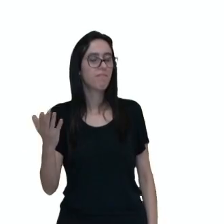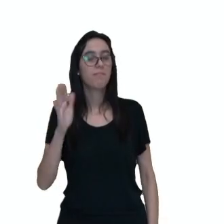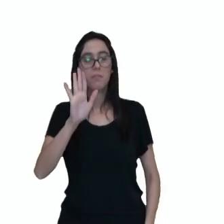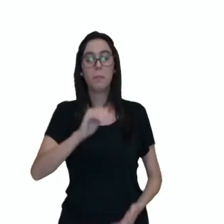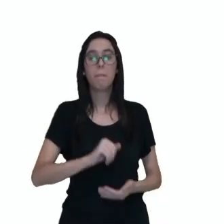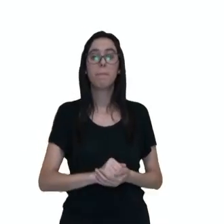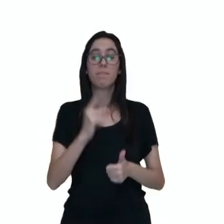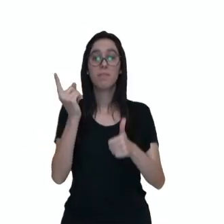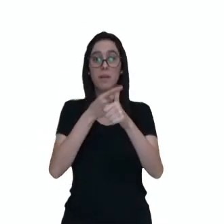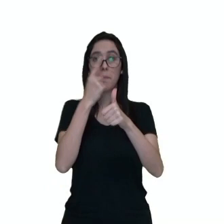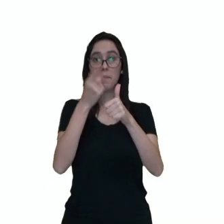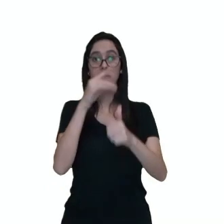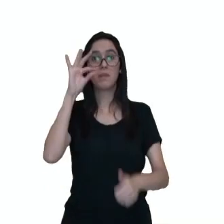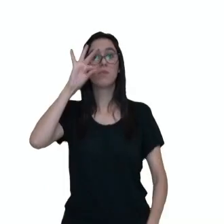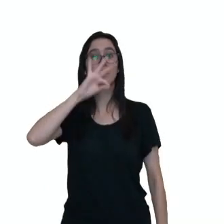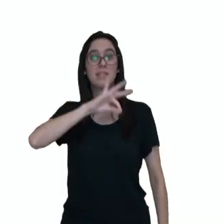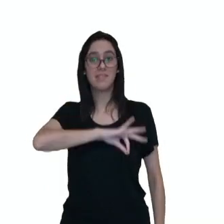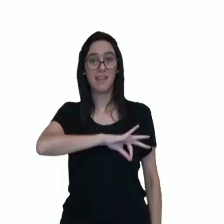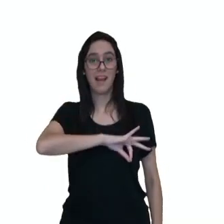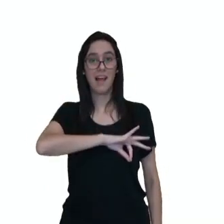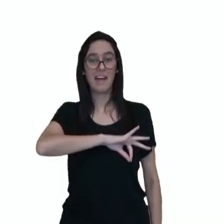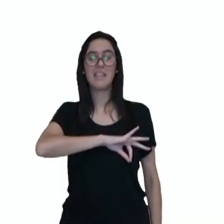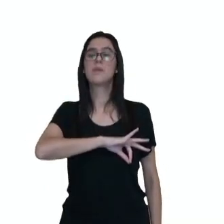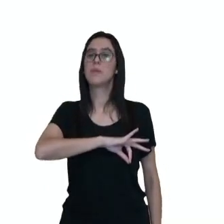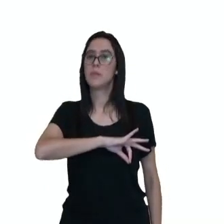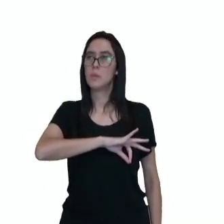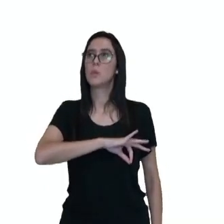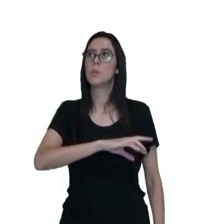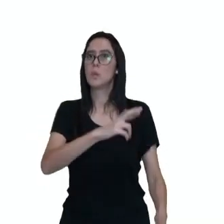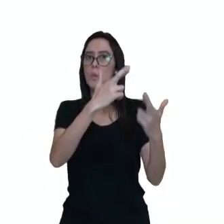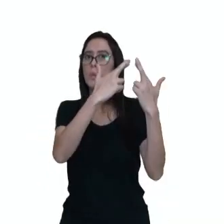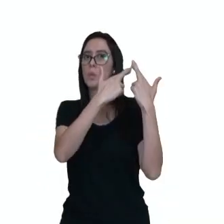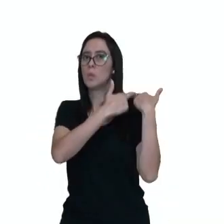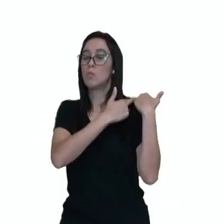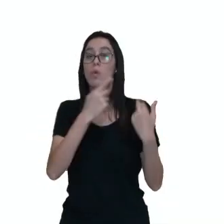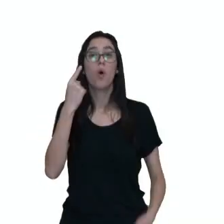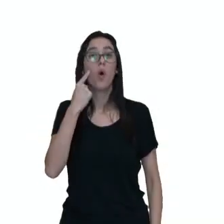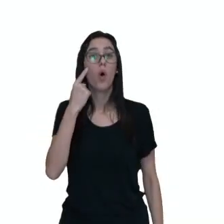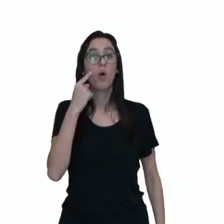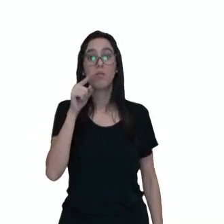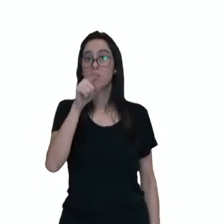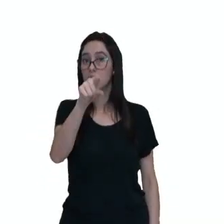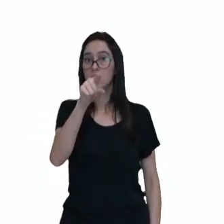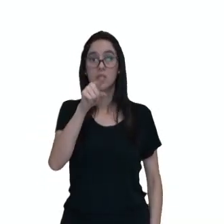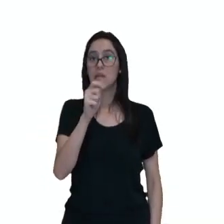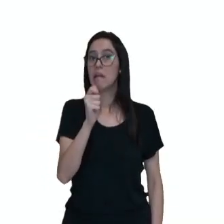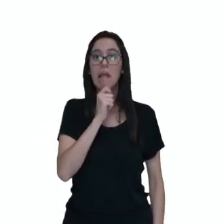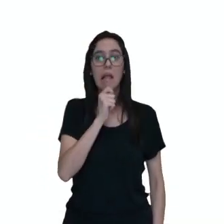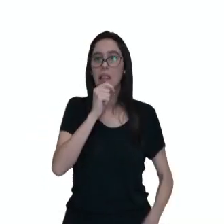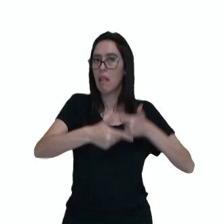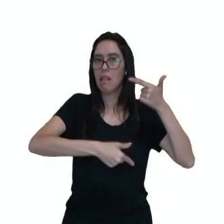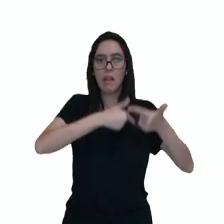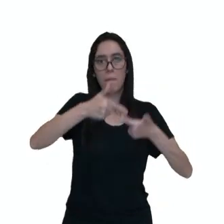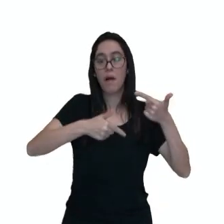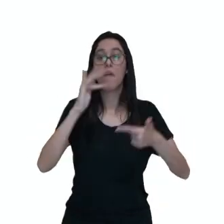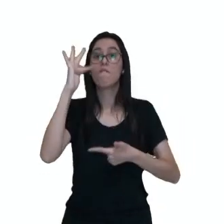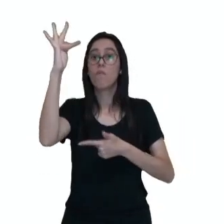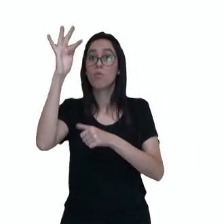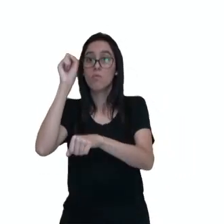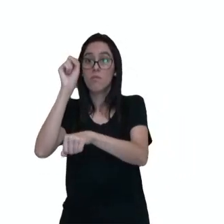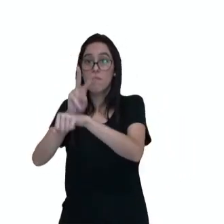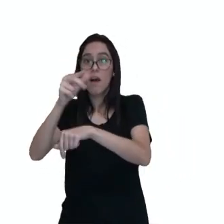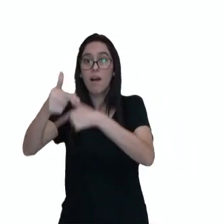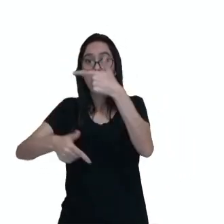salário vem acompanhado de novas responsabilidades. Presta atenção, se você não tem, você vai ter o teu primeiro emprego. E olha aqui,